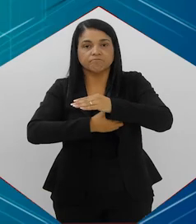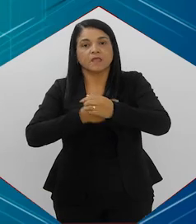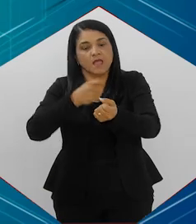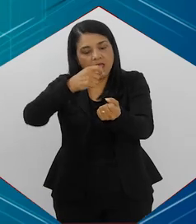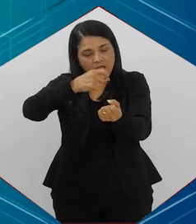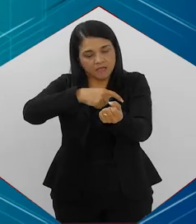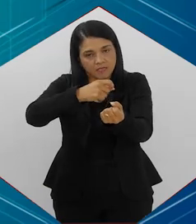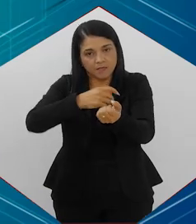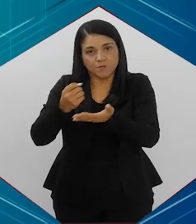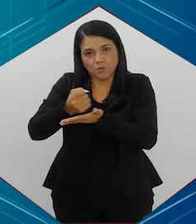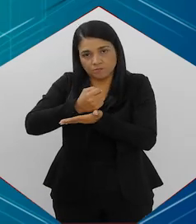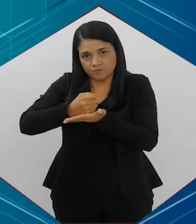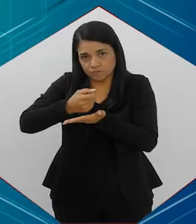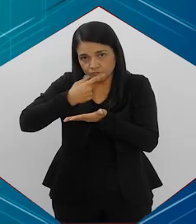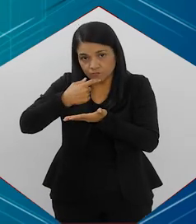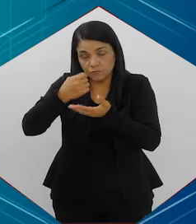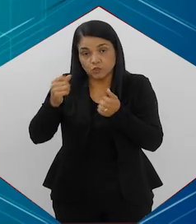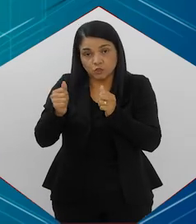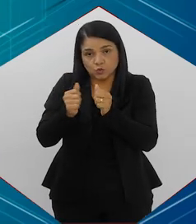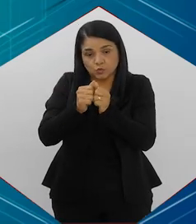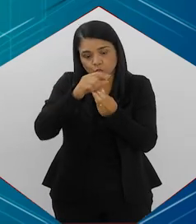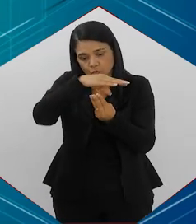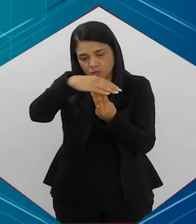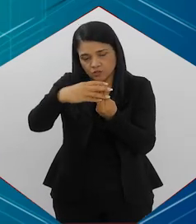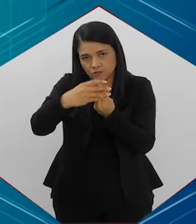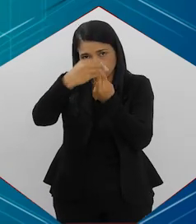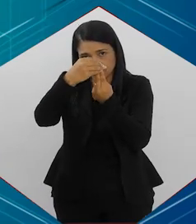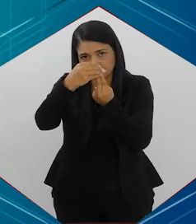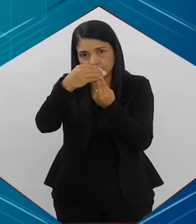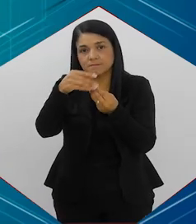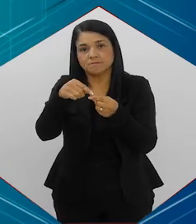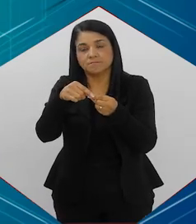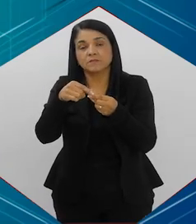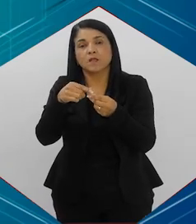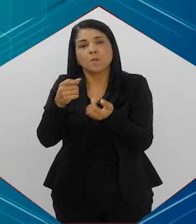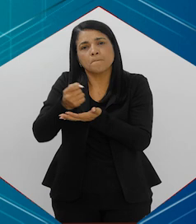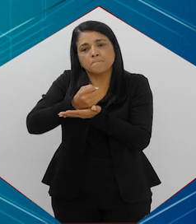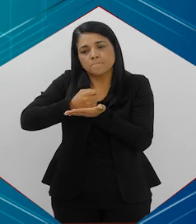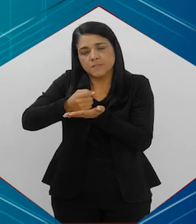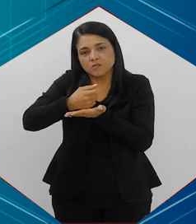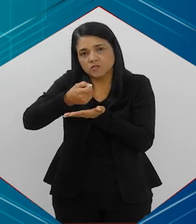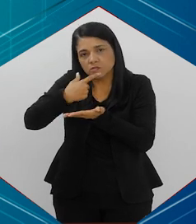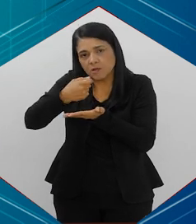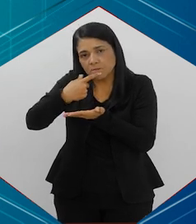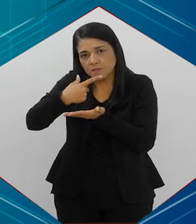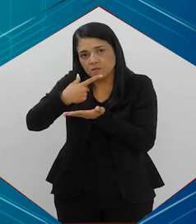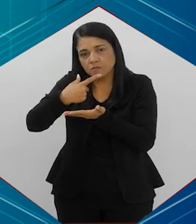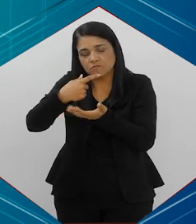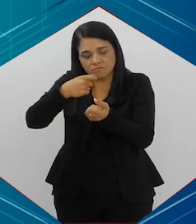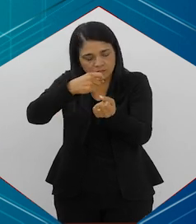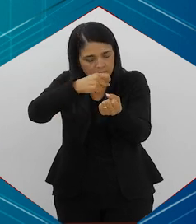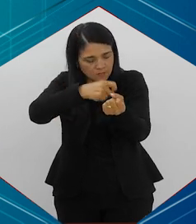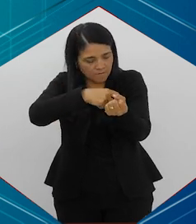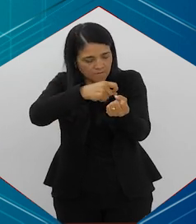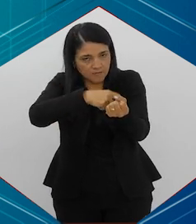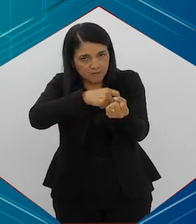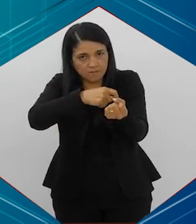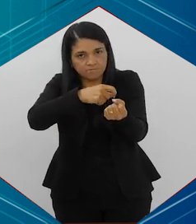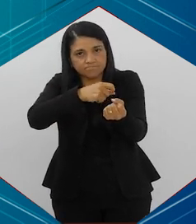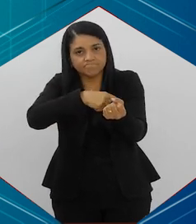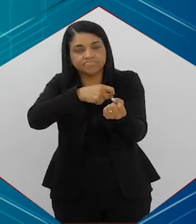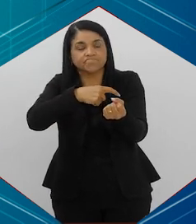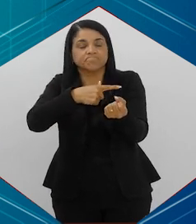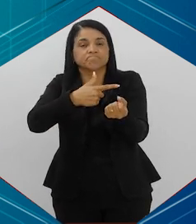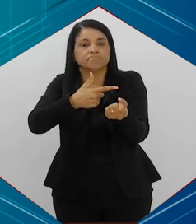atuando juntas, tá? Só para explicar um pouquinho, a imunoterapia é como se fosse uma quimioterapia, uma medicação que normalmente é feita na veia também,